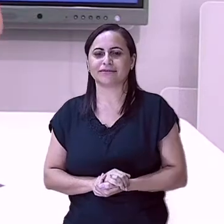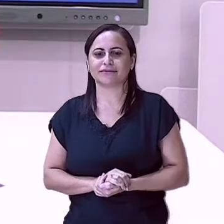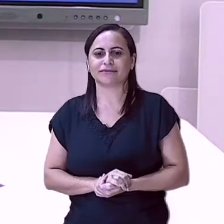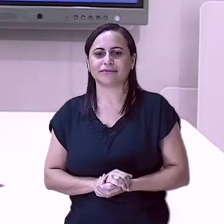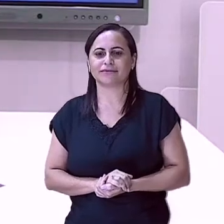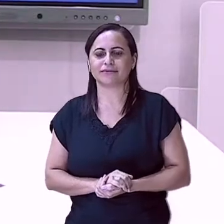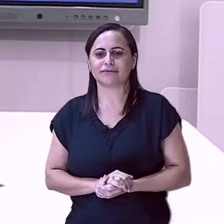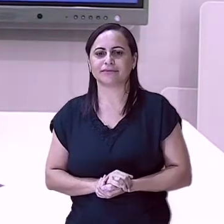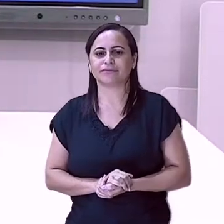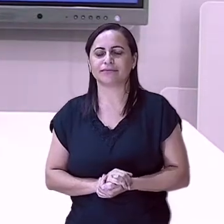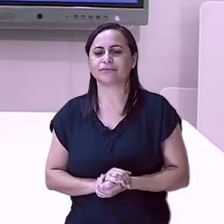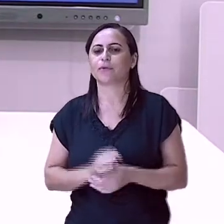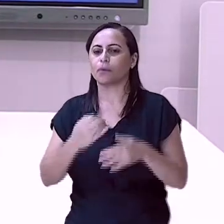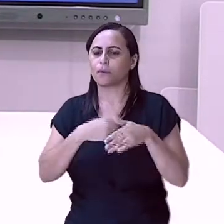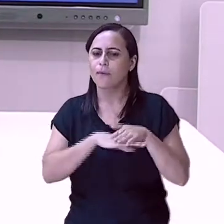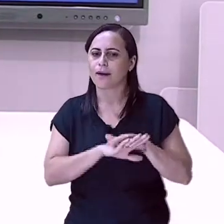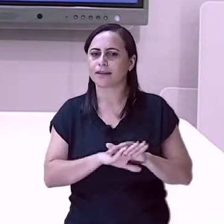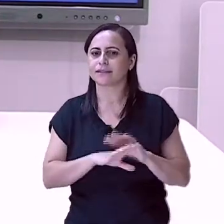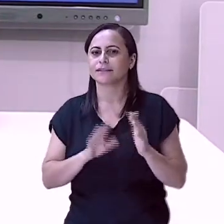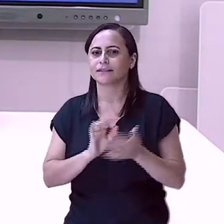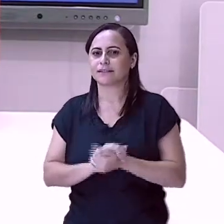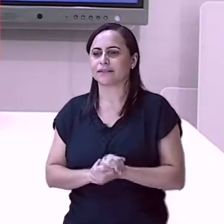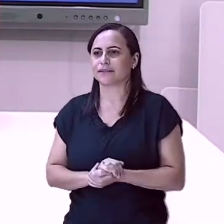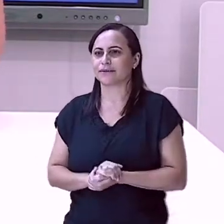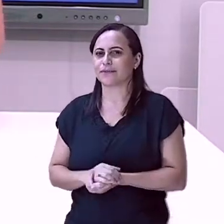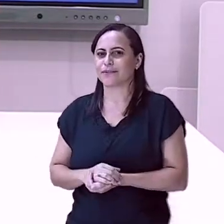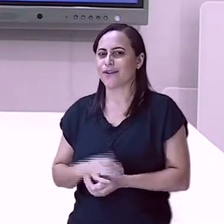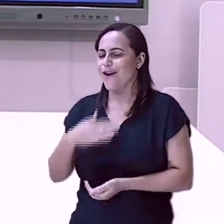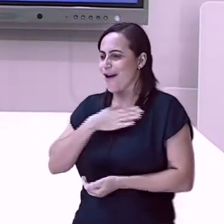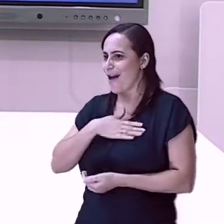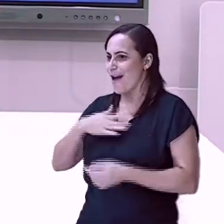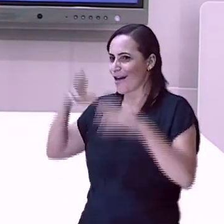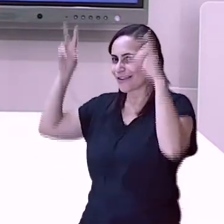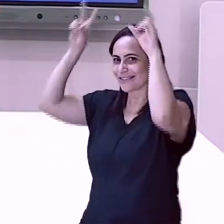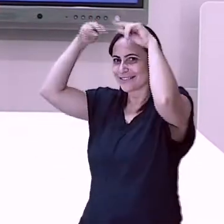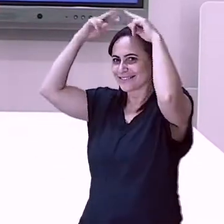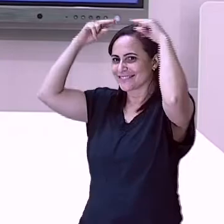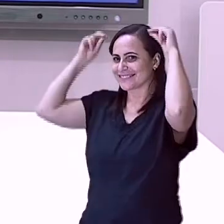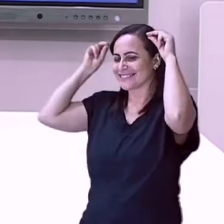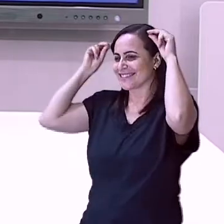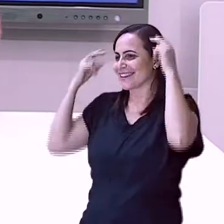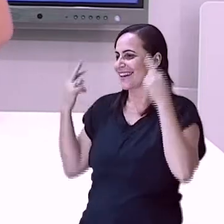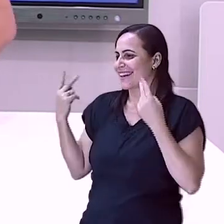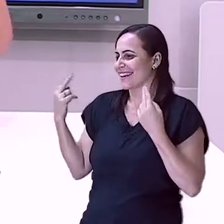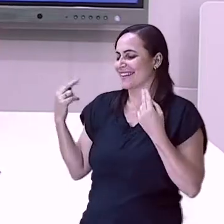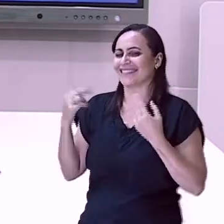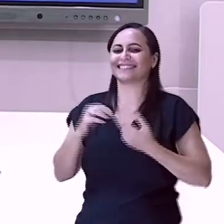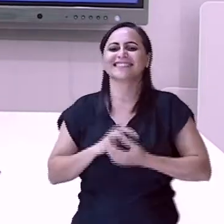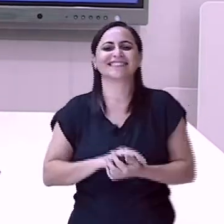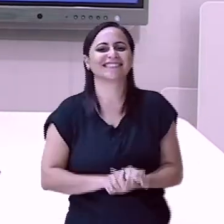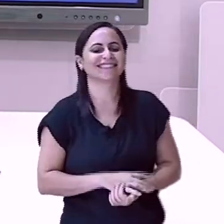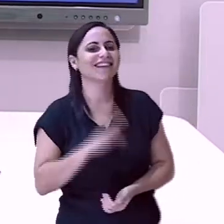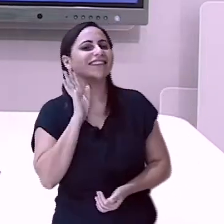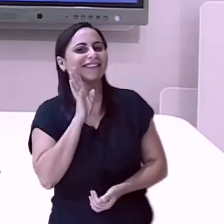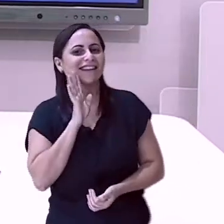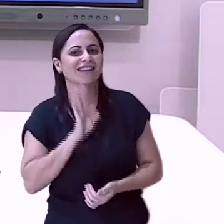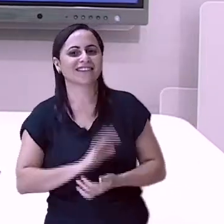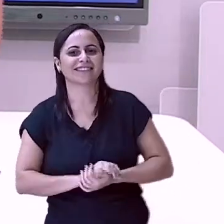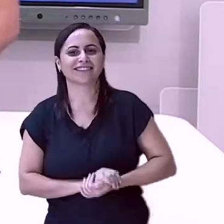Mas nós vamos guardar aqui. Gostou do meu laço igual o seu? Ai, lindo! Não é mesmo? Vai!